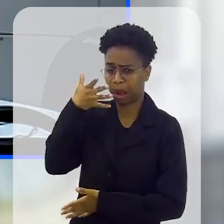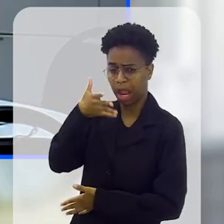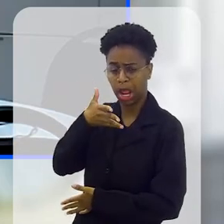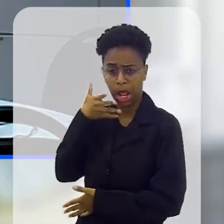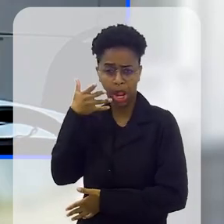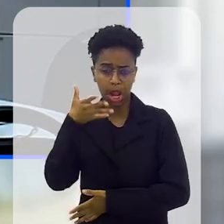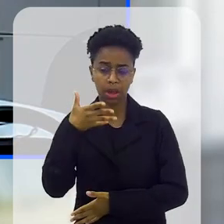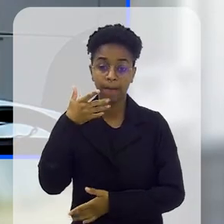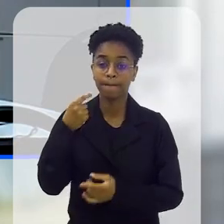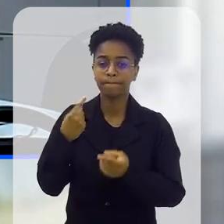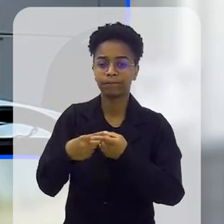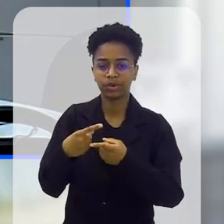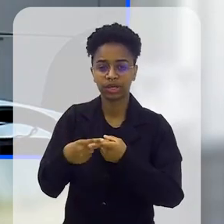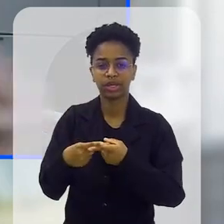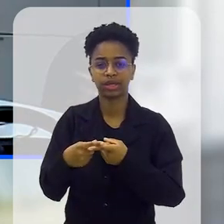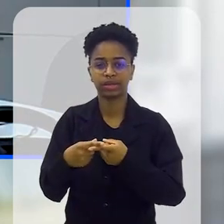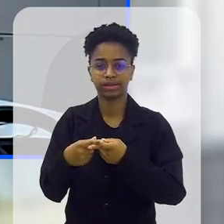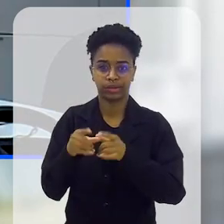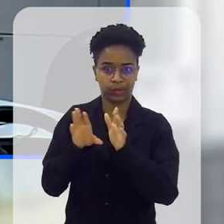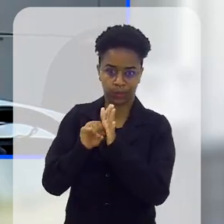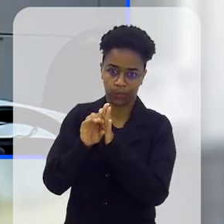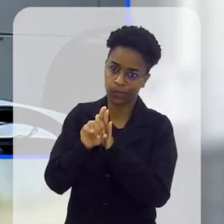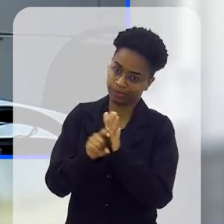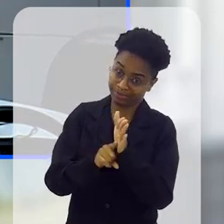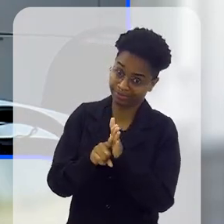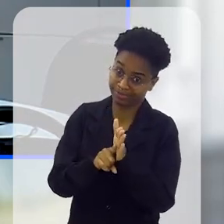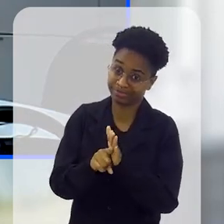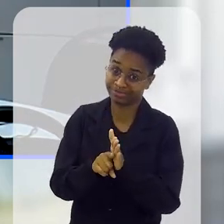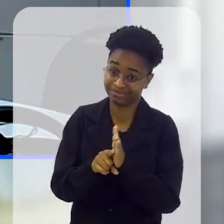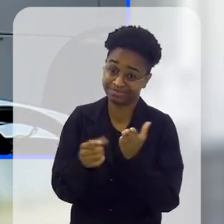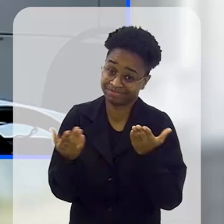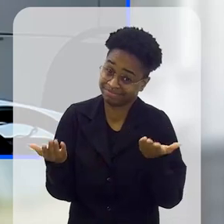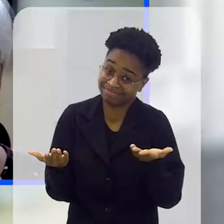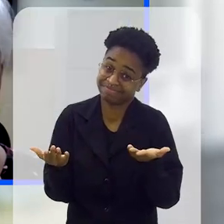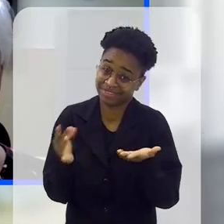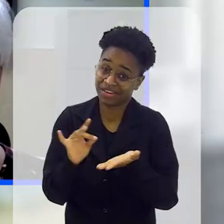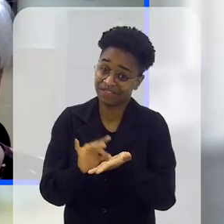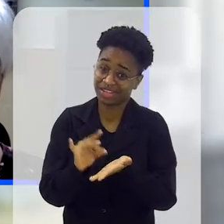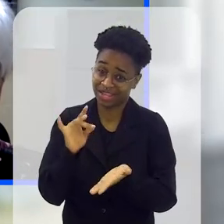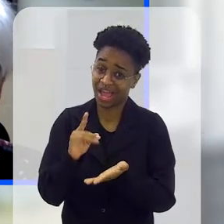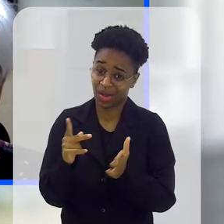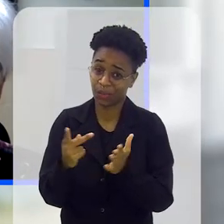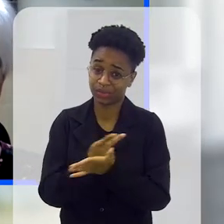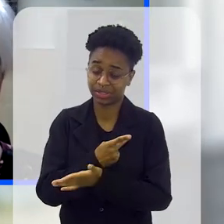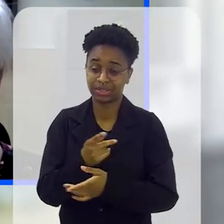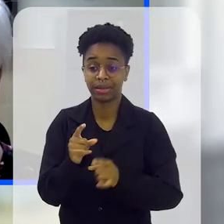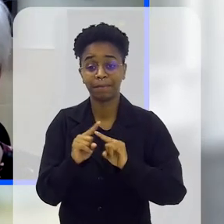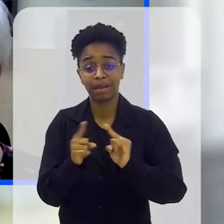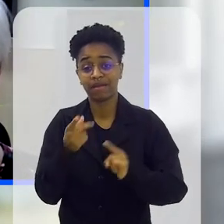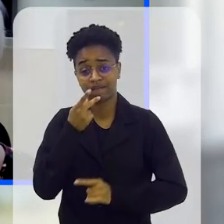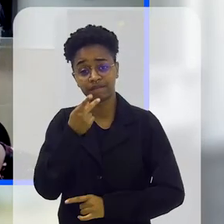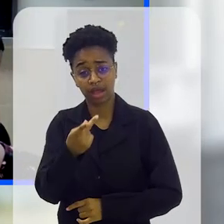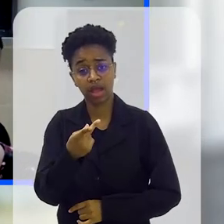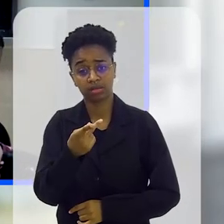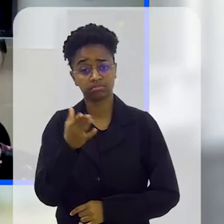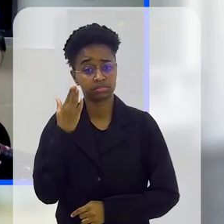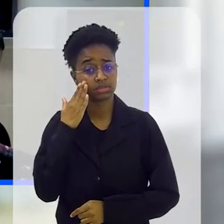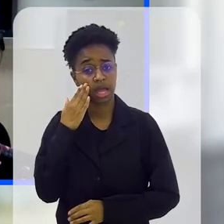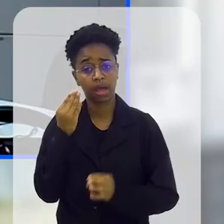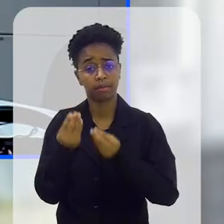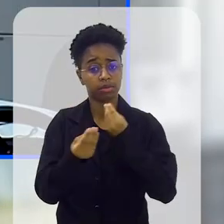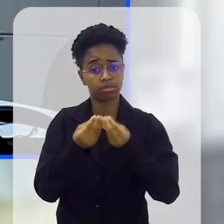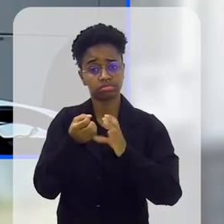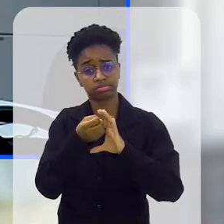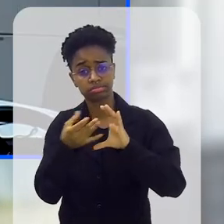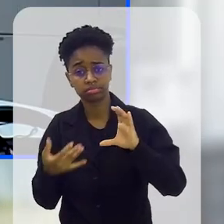até com propriedade, né? Talvez porque tem entrado no Google, né? Para saber realmente o caso dele. Então, eles falam